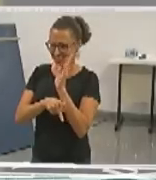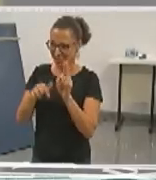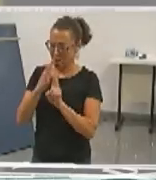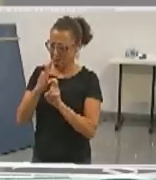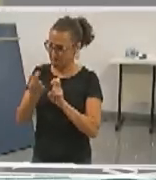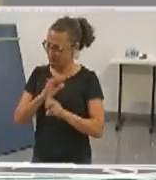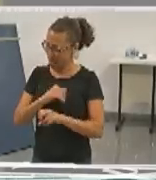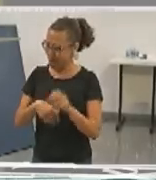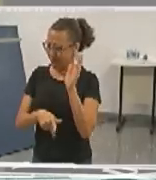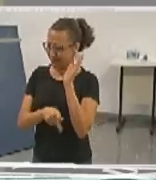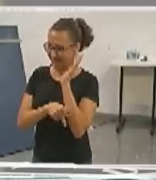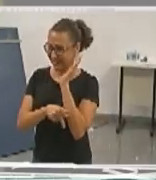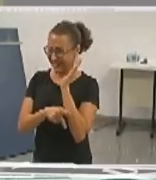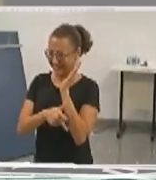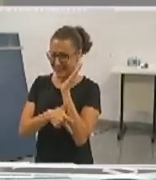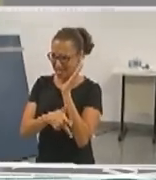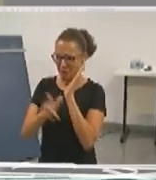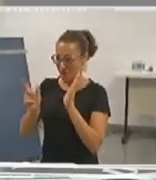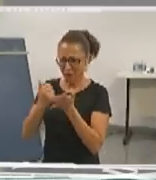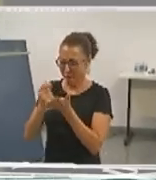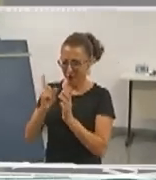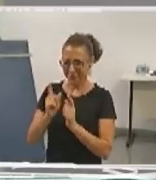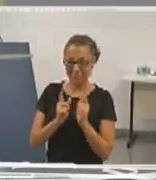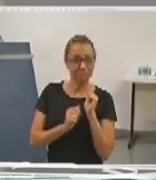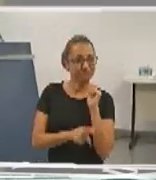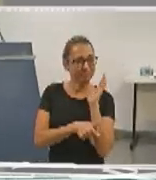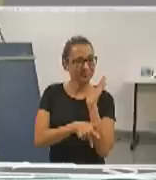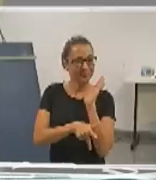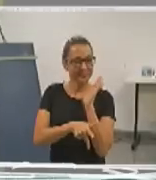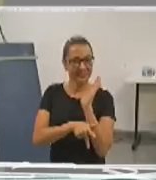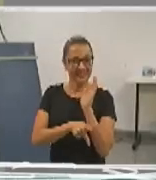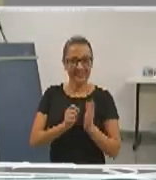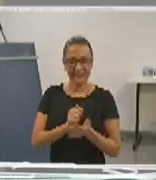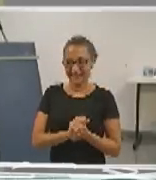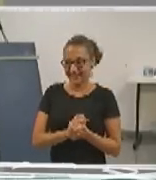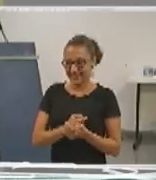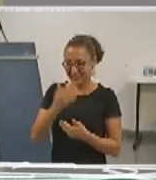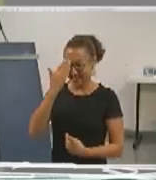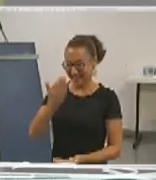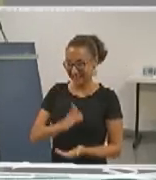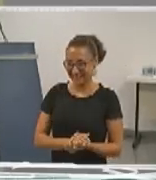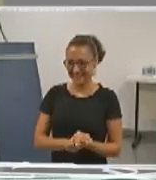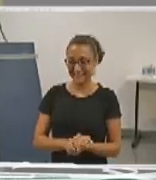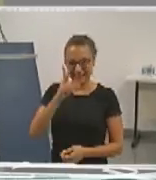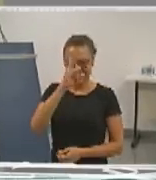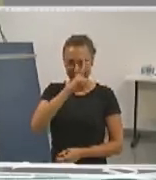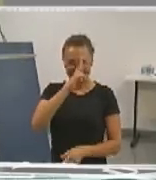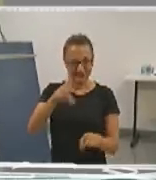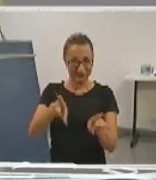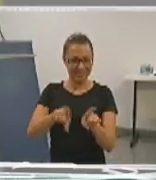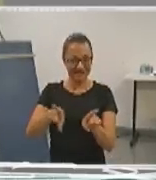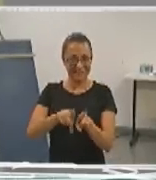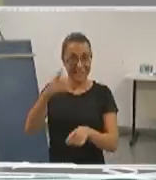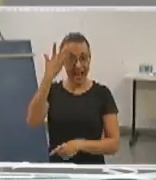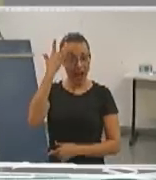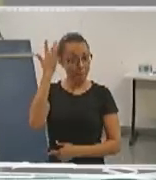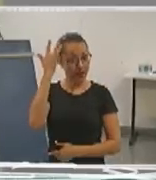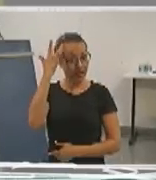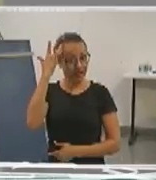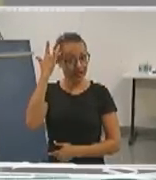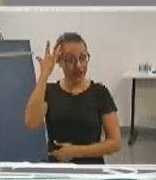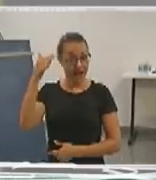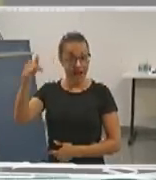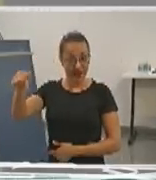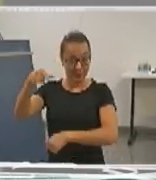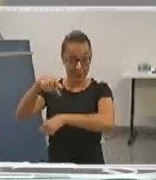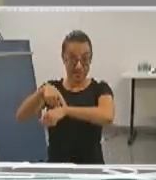a toda a equipe, a todos os envolvidos, e lembramos que amanhã, às 19 horas, no